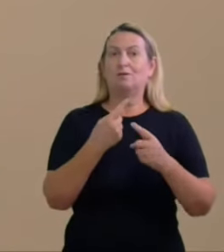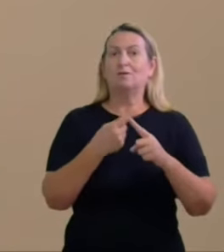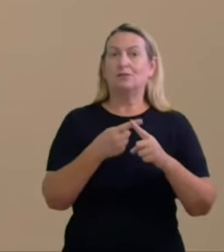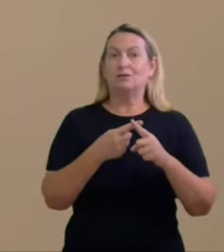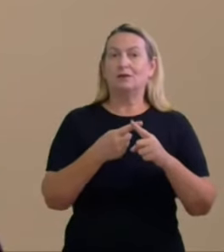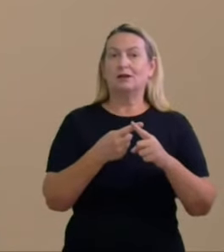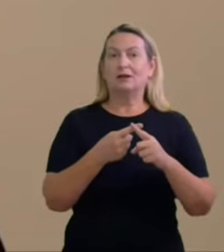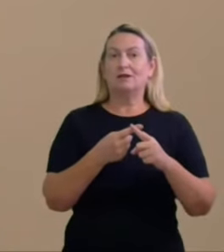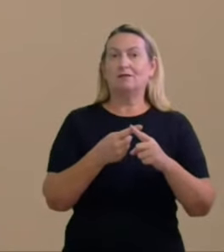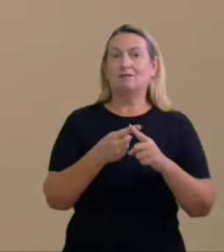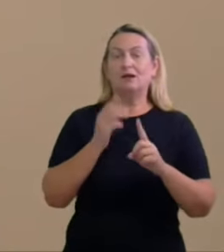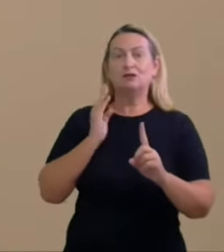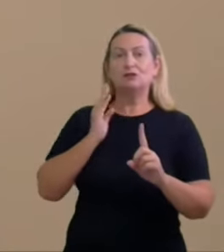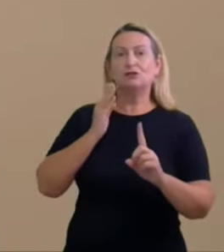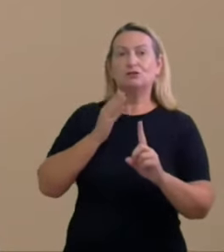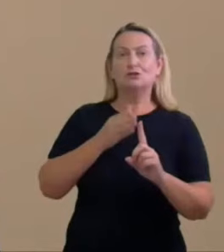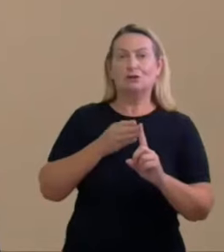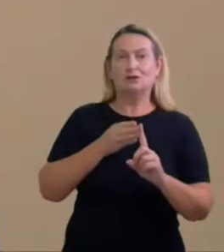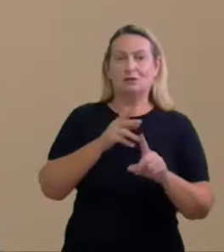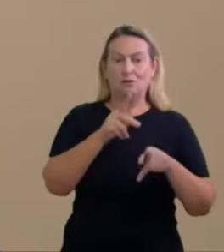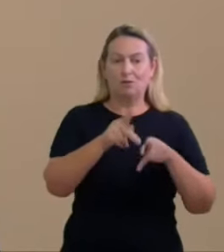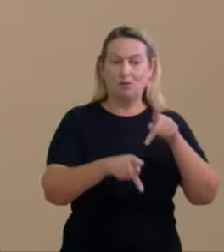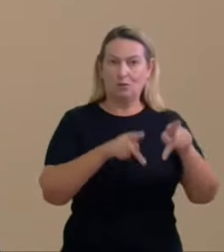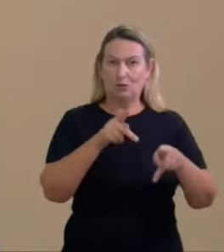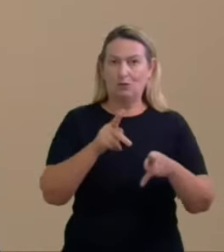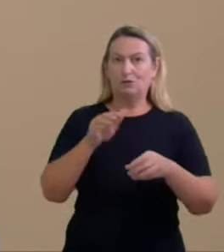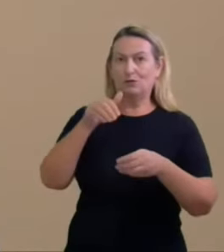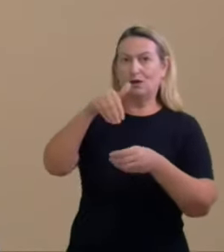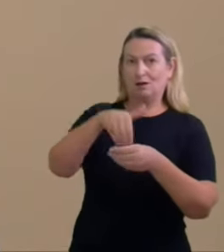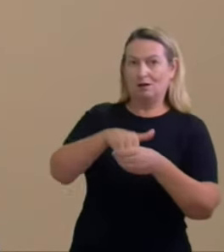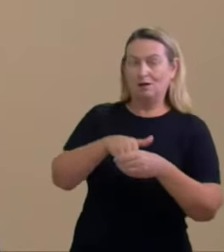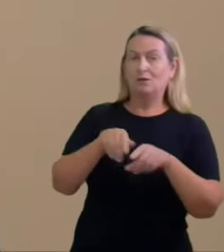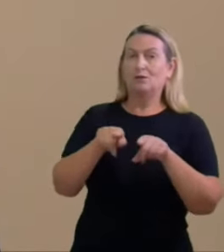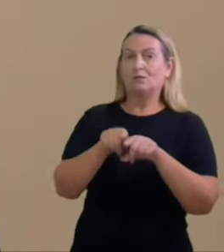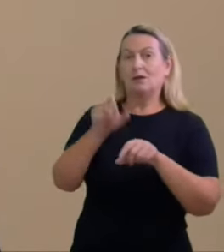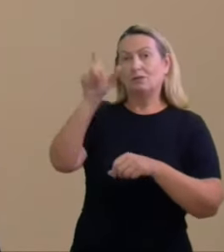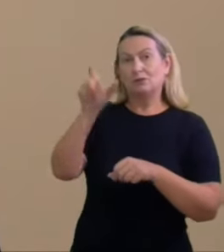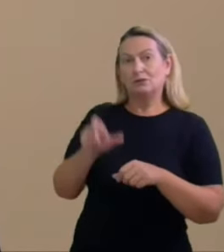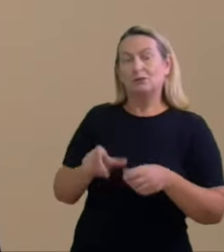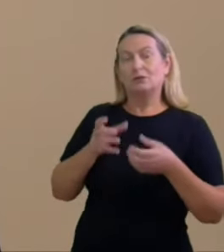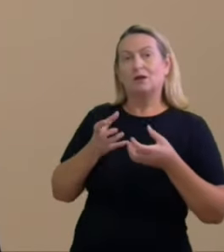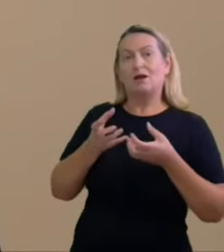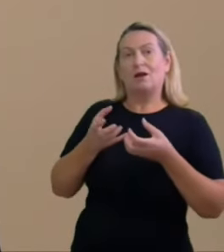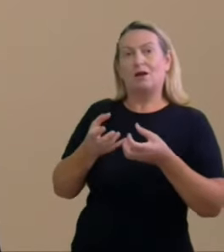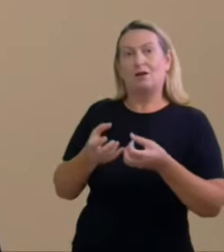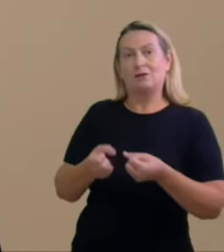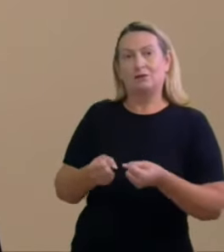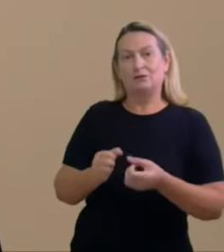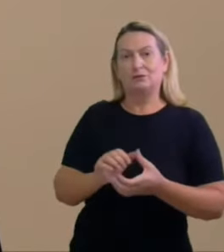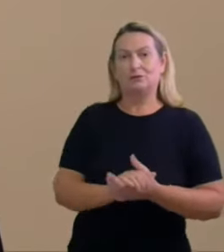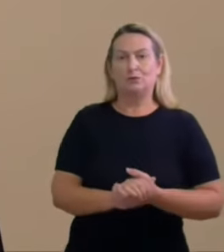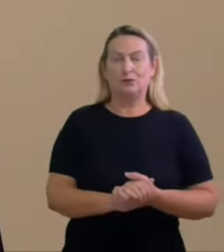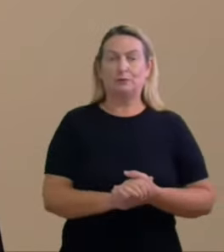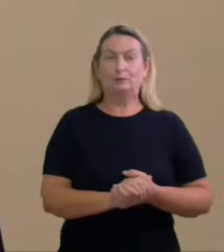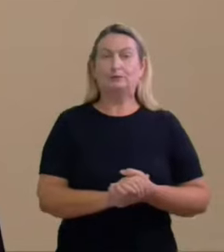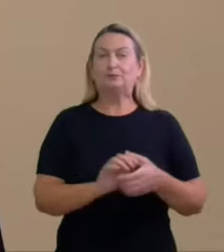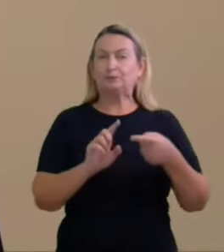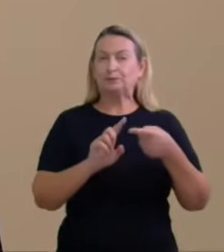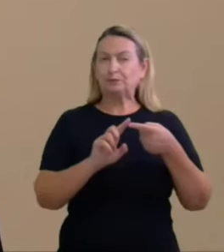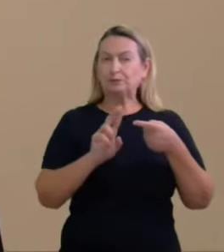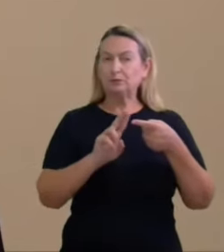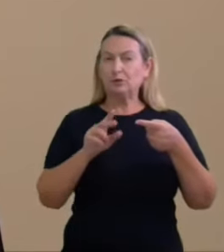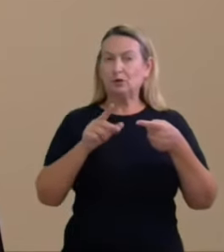cidadão eleito quanto do povo que elegeu ressalto que os dois investigantes arrolaram Pablo Alejandro Nobel